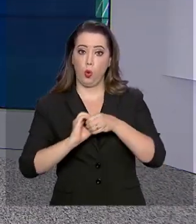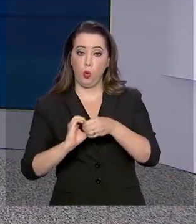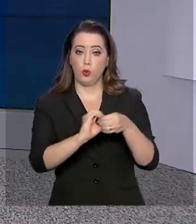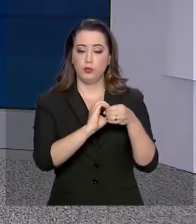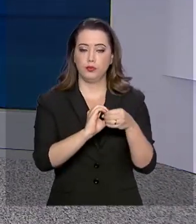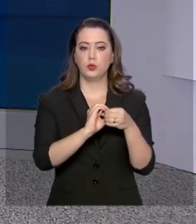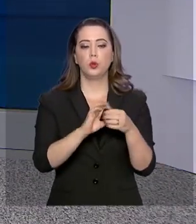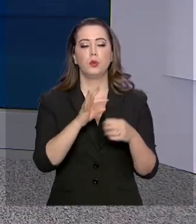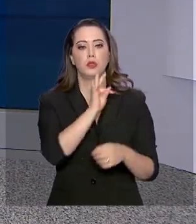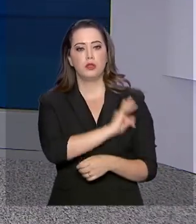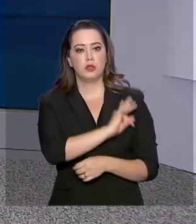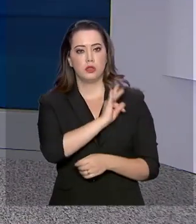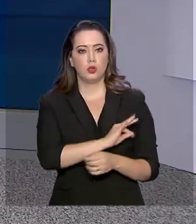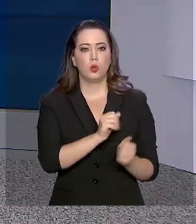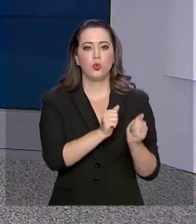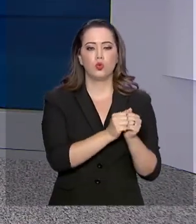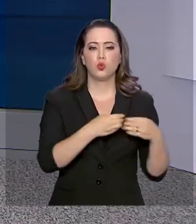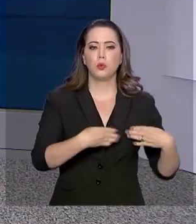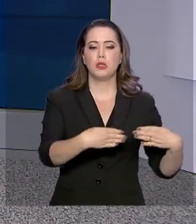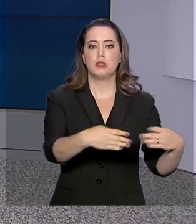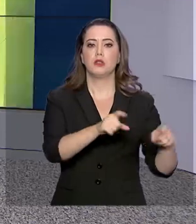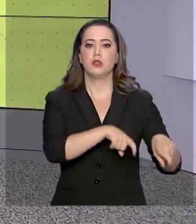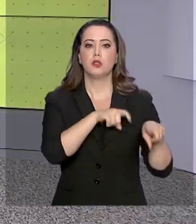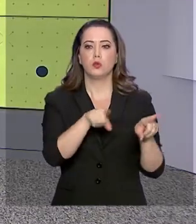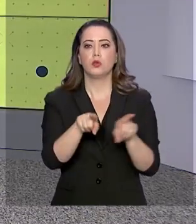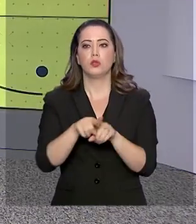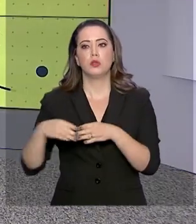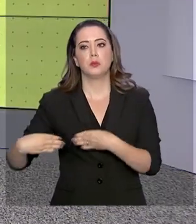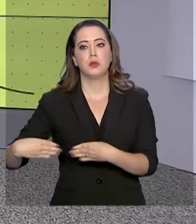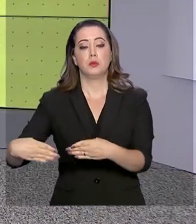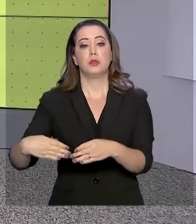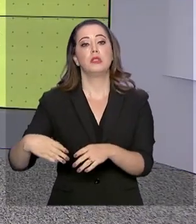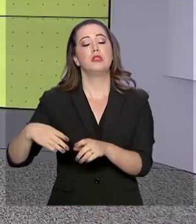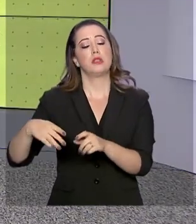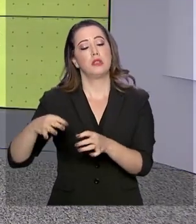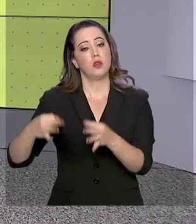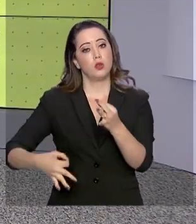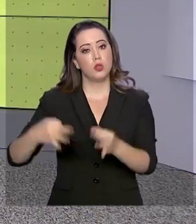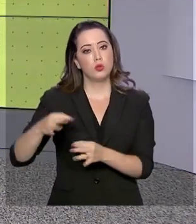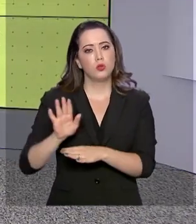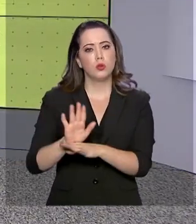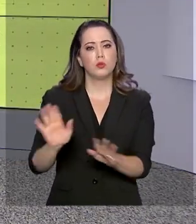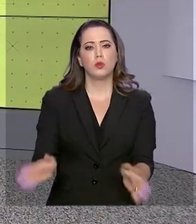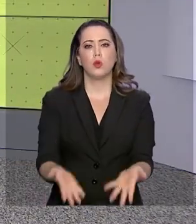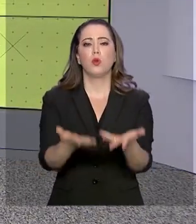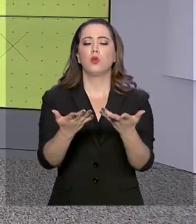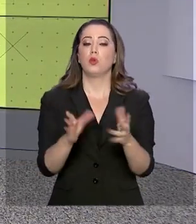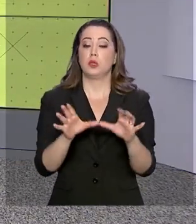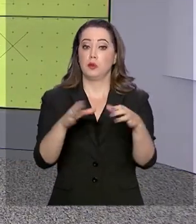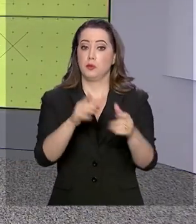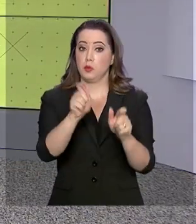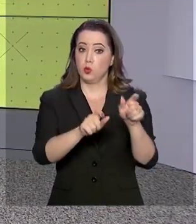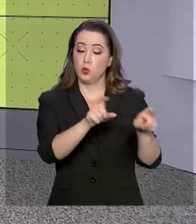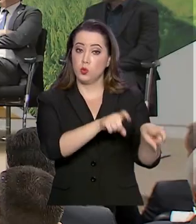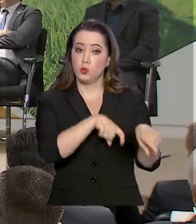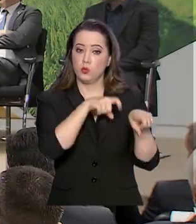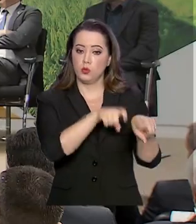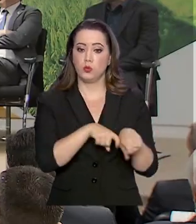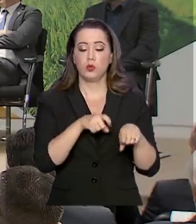da Agricultura e da Justiça vai promover ações de proteção aos produtores rurais na tomada do crédito agrícola.